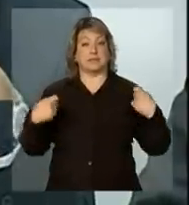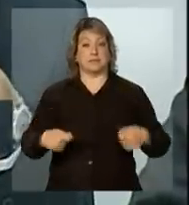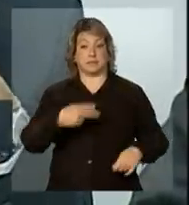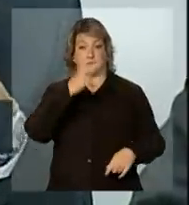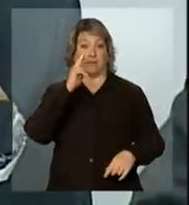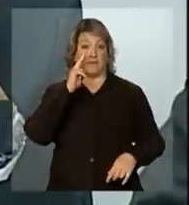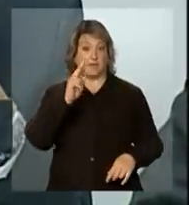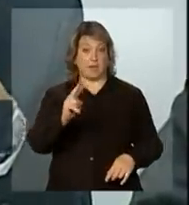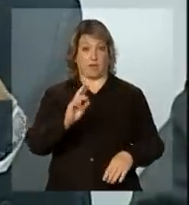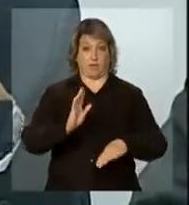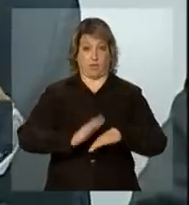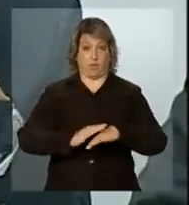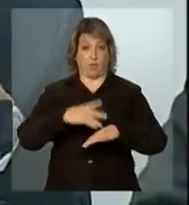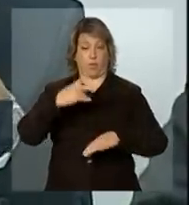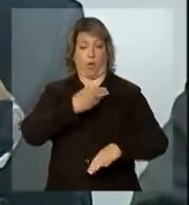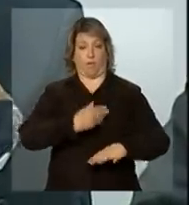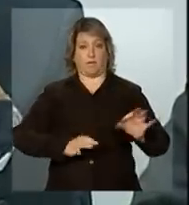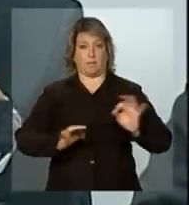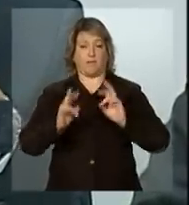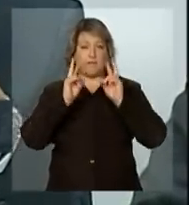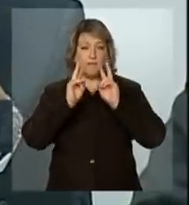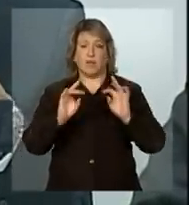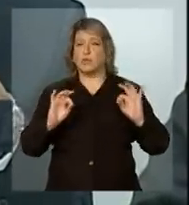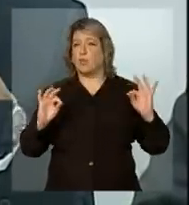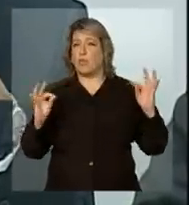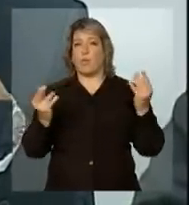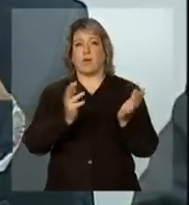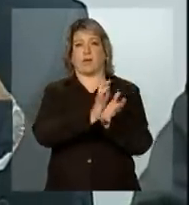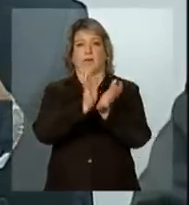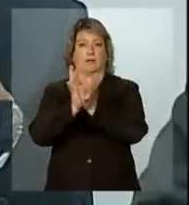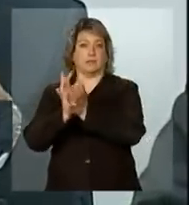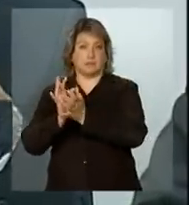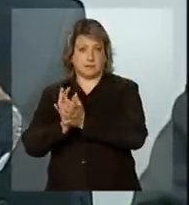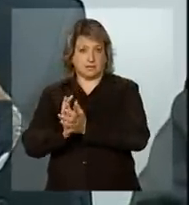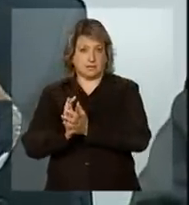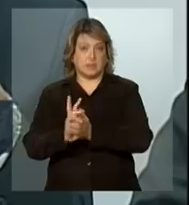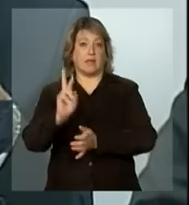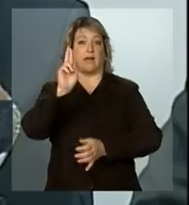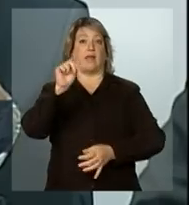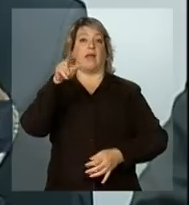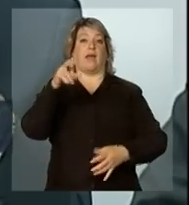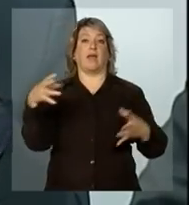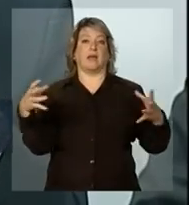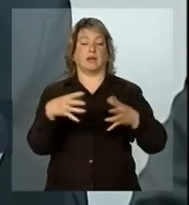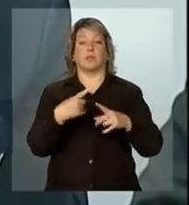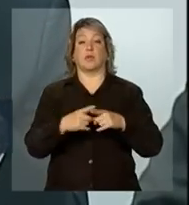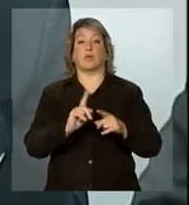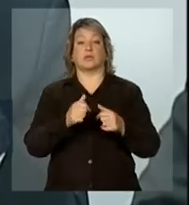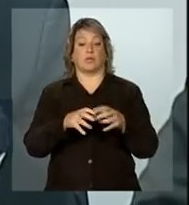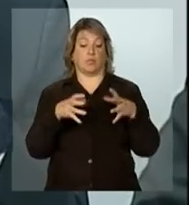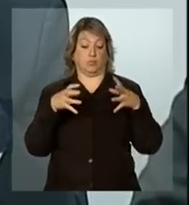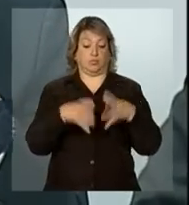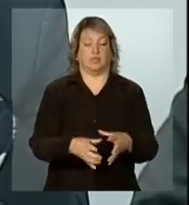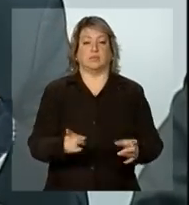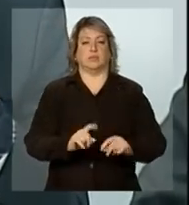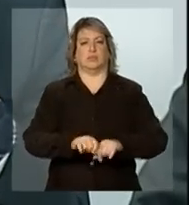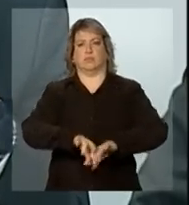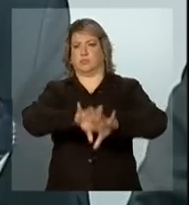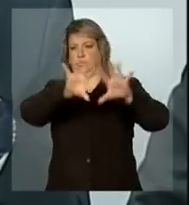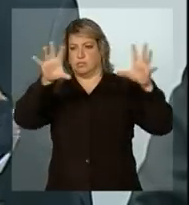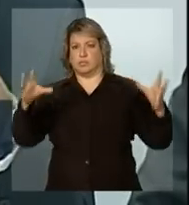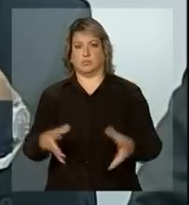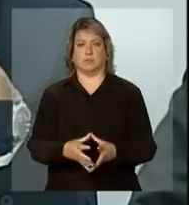olhe de todas as áreas e de todas as rubricas, porque elas não estão centralizadas. Por exemplo, vou aproveitar a sua pergunta,